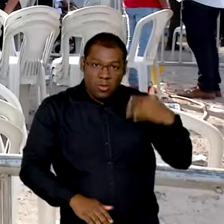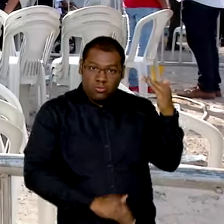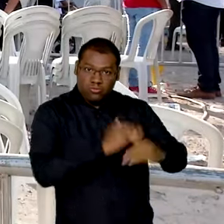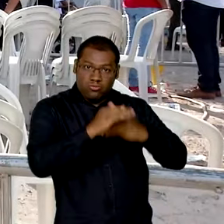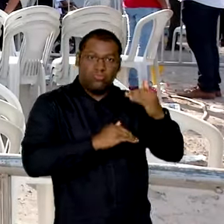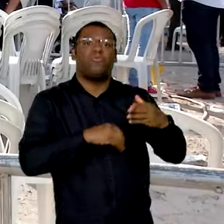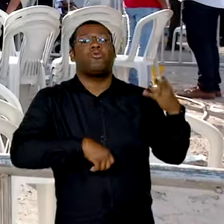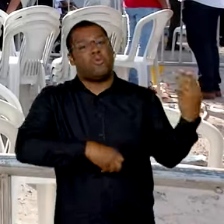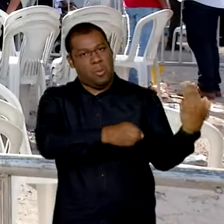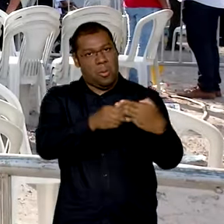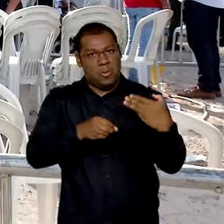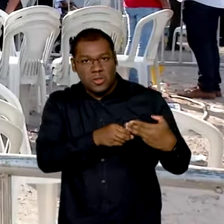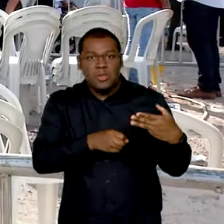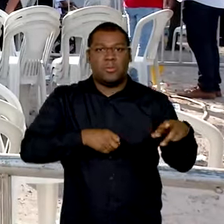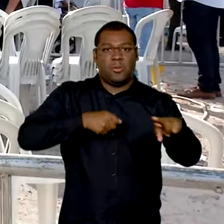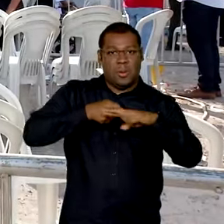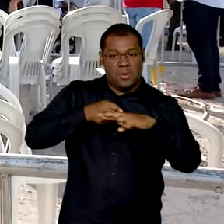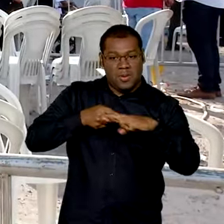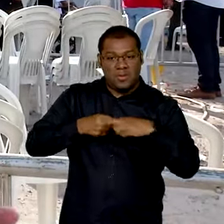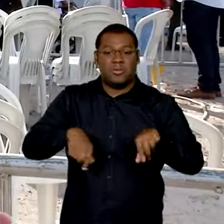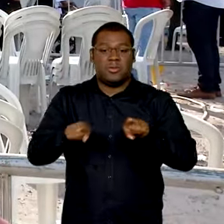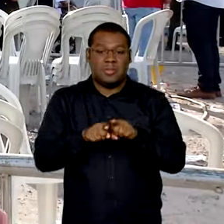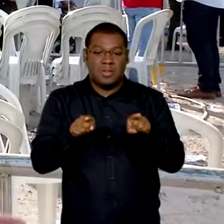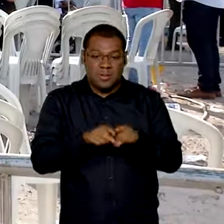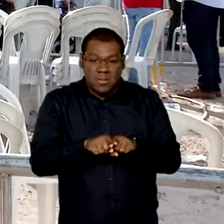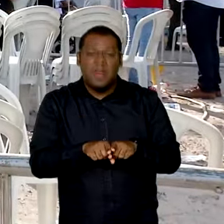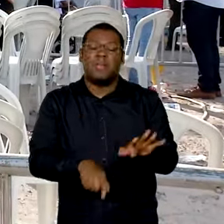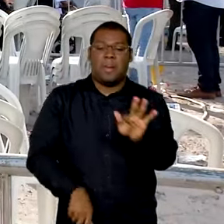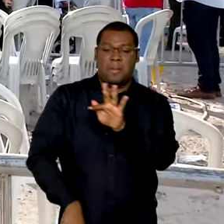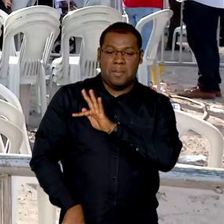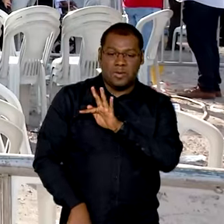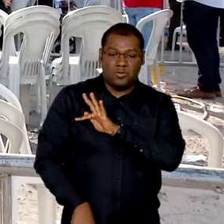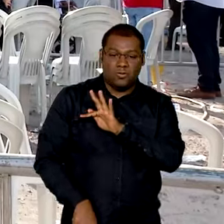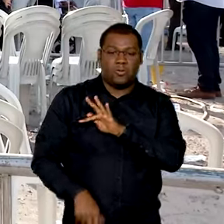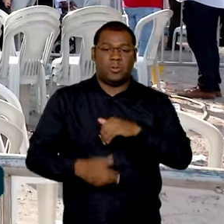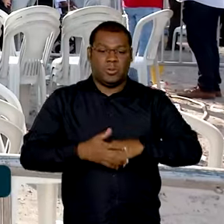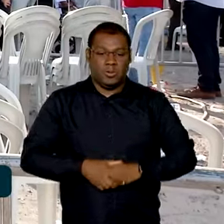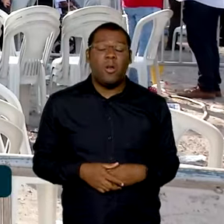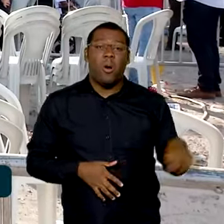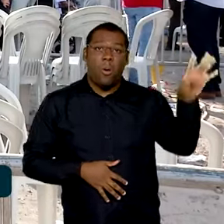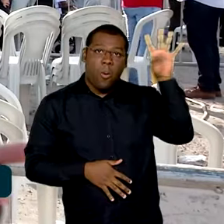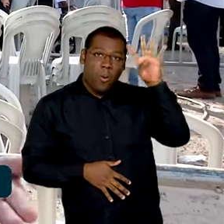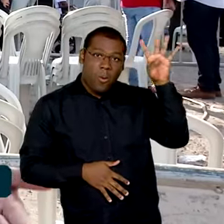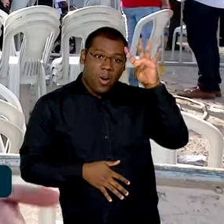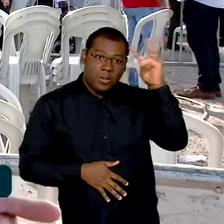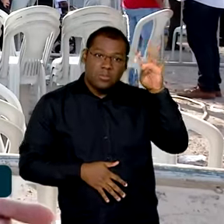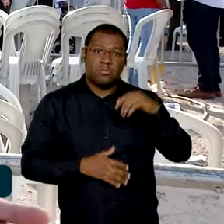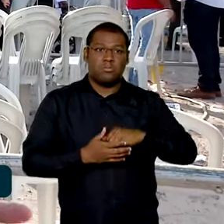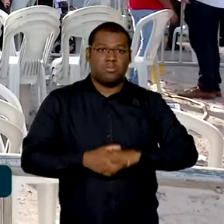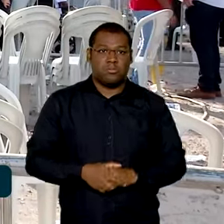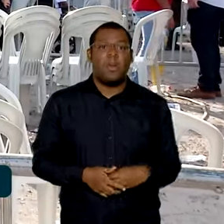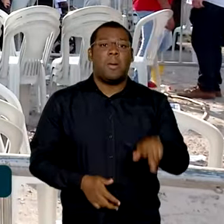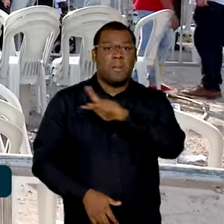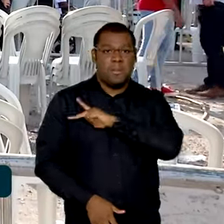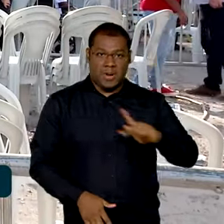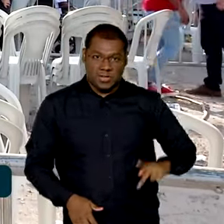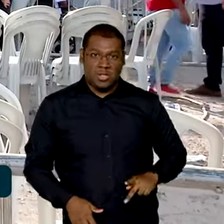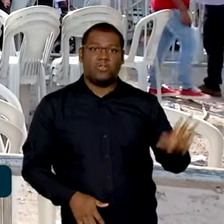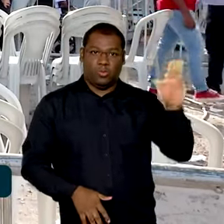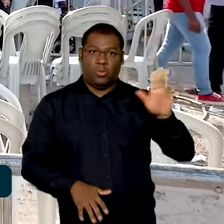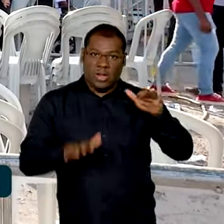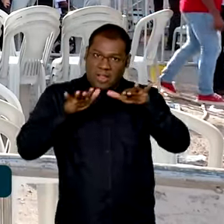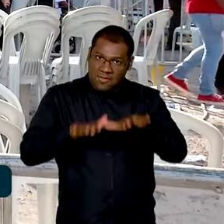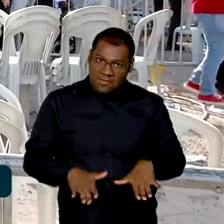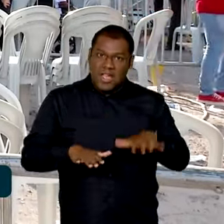município de Belfor Roxo e também para toda a Baixada Fluminense. Nesta quarta-feira, ele permanece no estado do Rio,